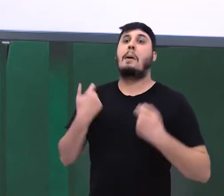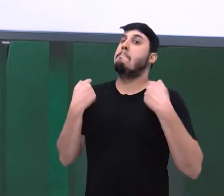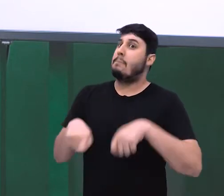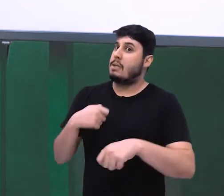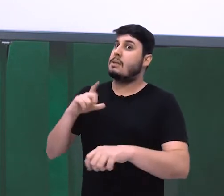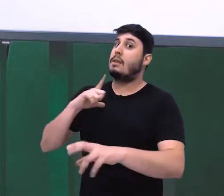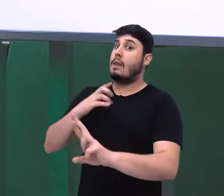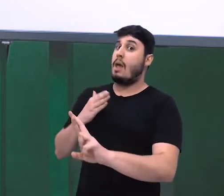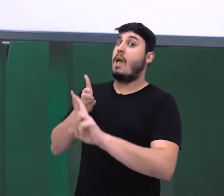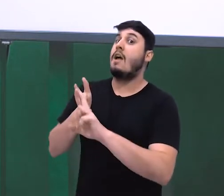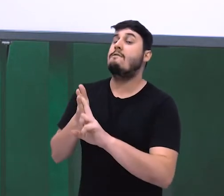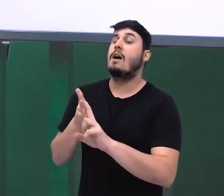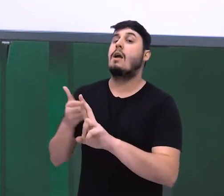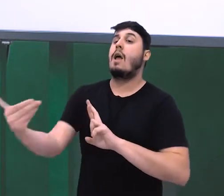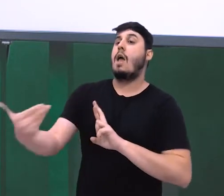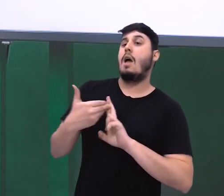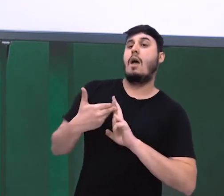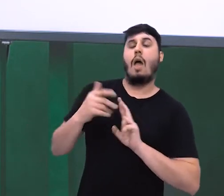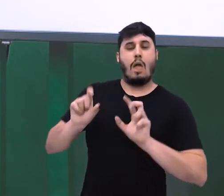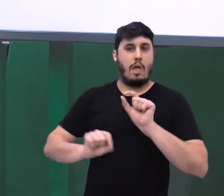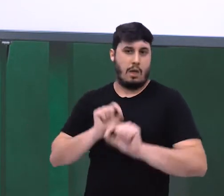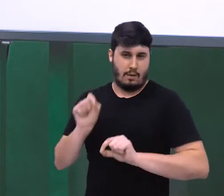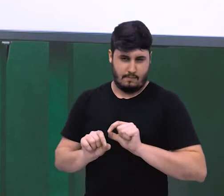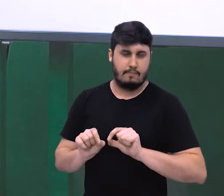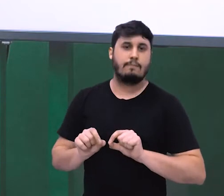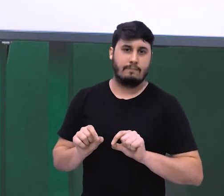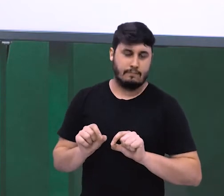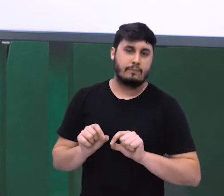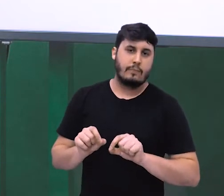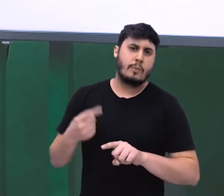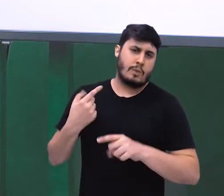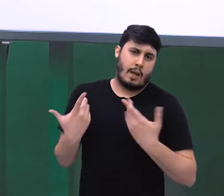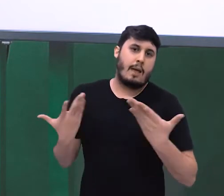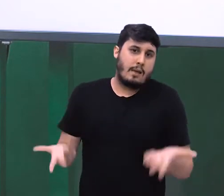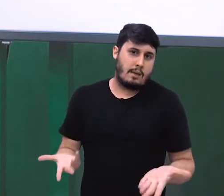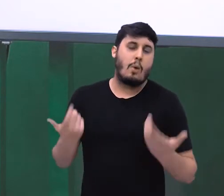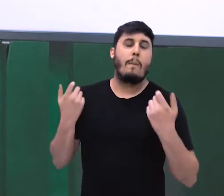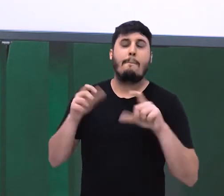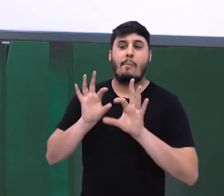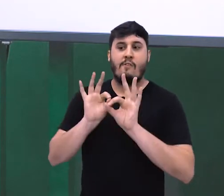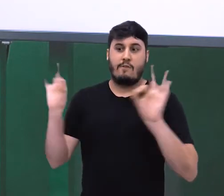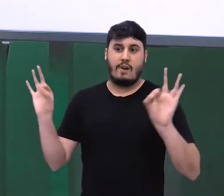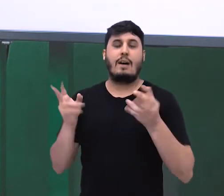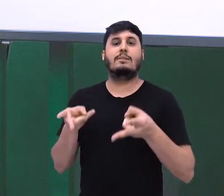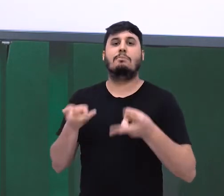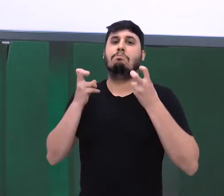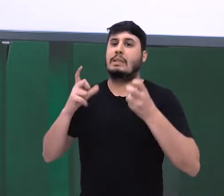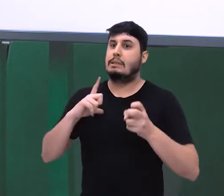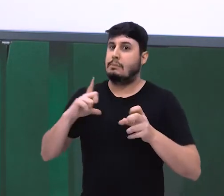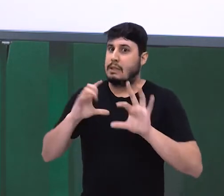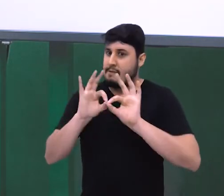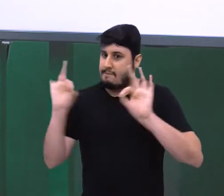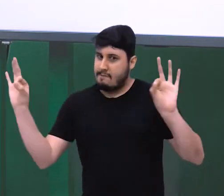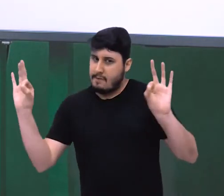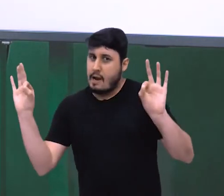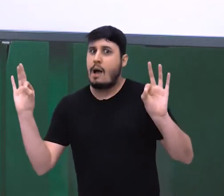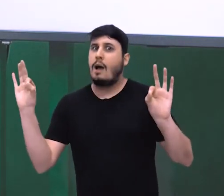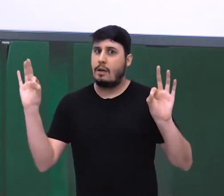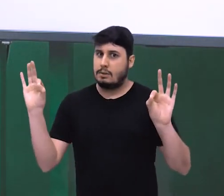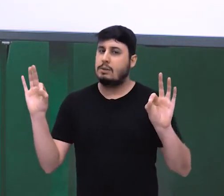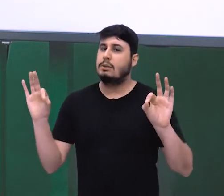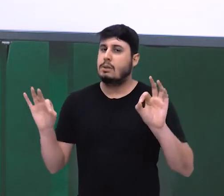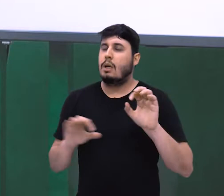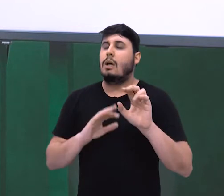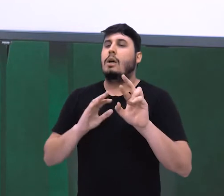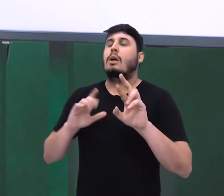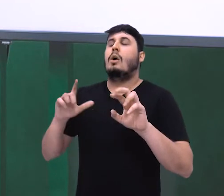objeto direto, e eu não encontro esse objeto na primeira oração. Então, observa que a segunda oração inteira vai fazer o papel de